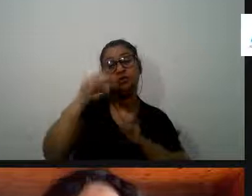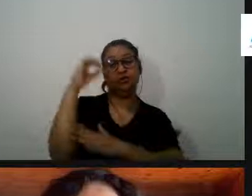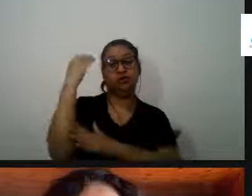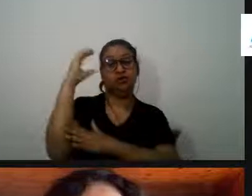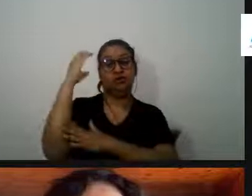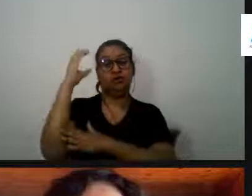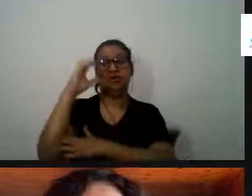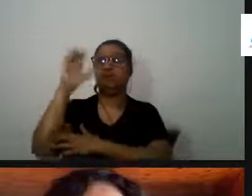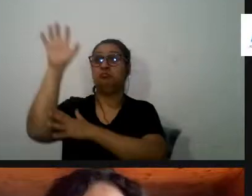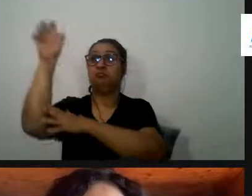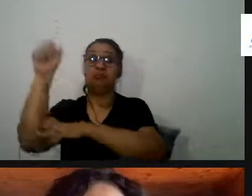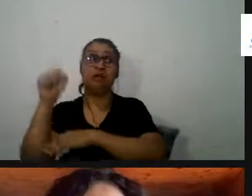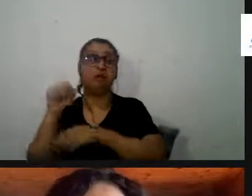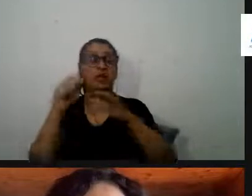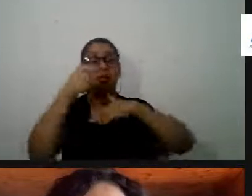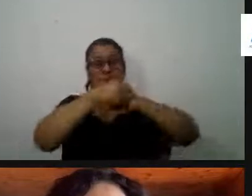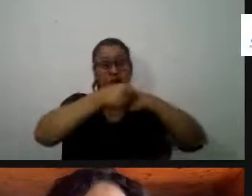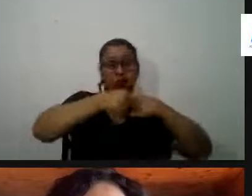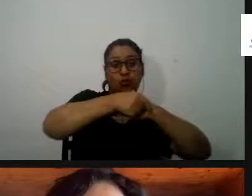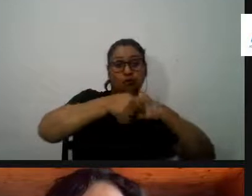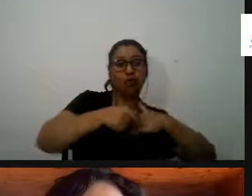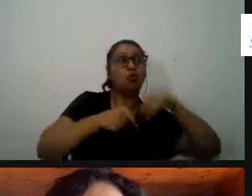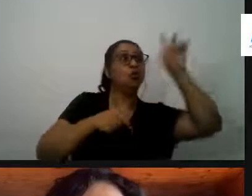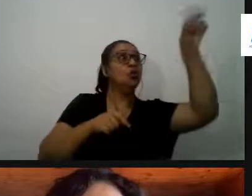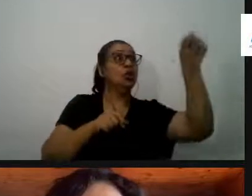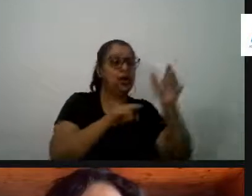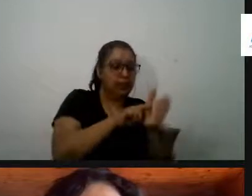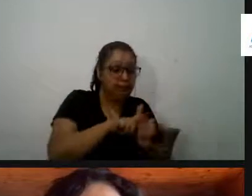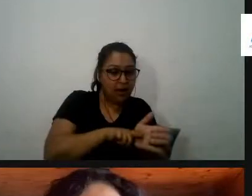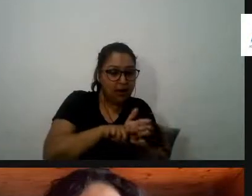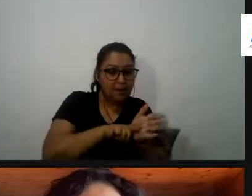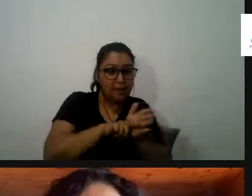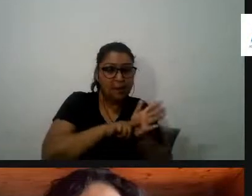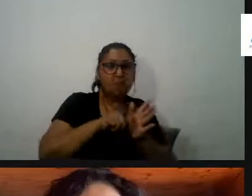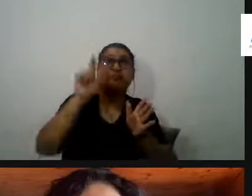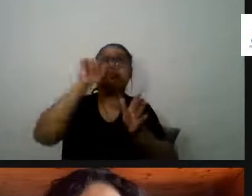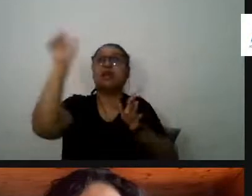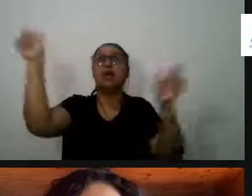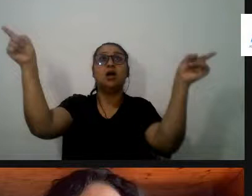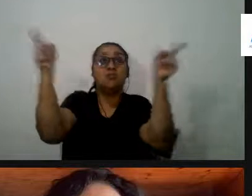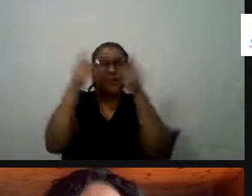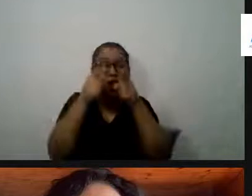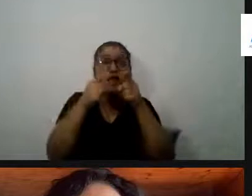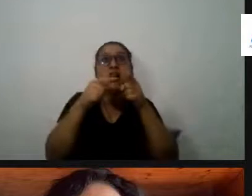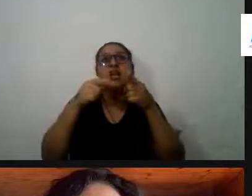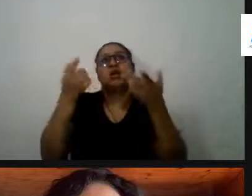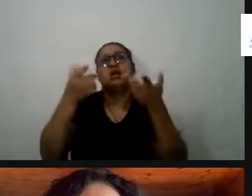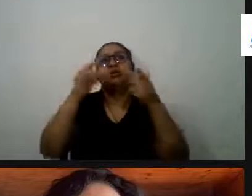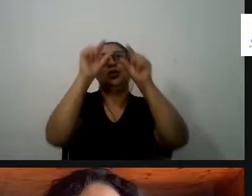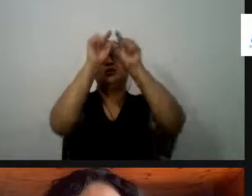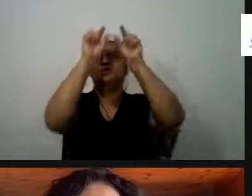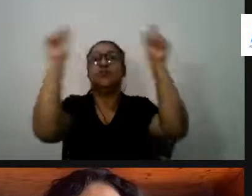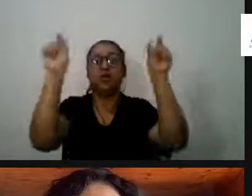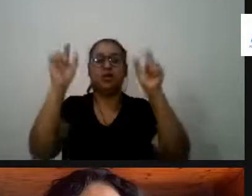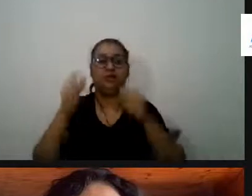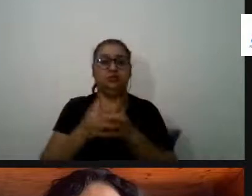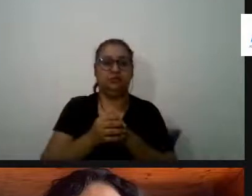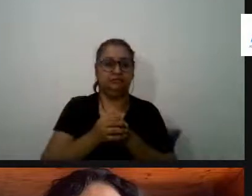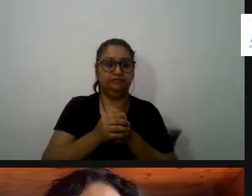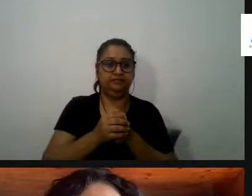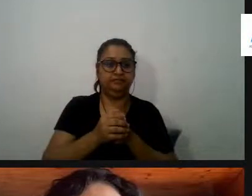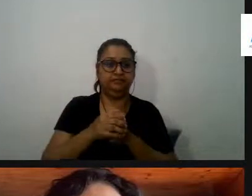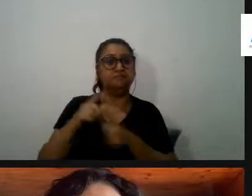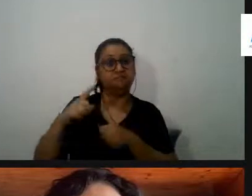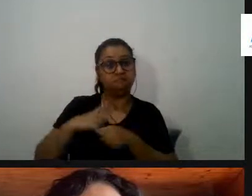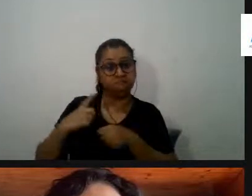vamos buscar aquele autor aquela perspectiva resumimos parafraseamos há um nível há um nível